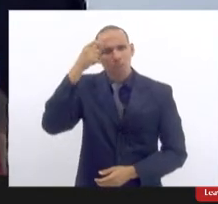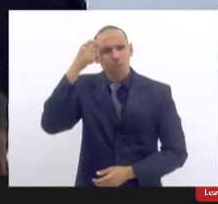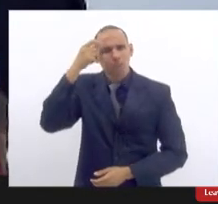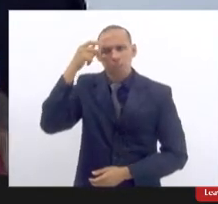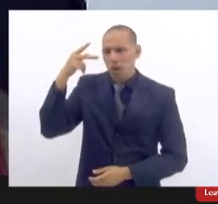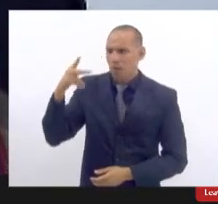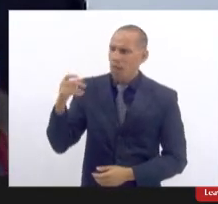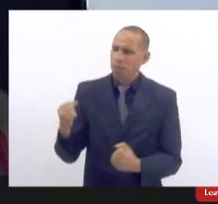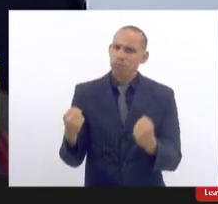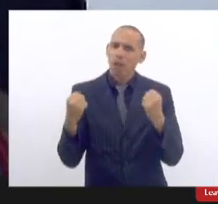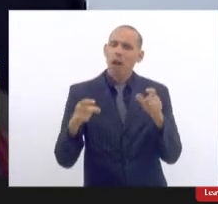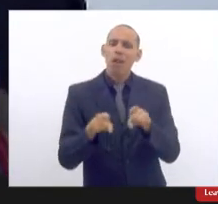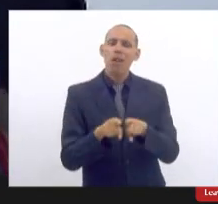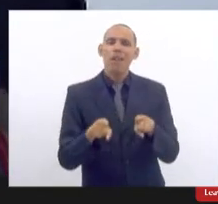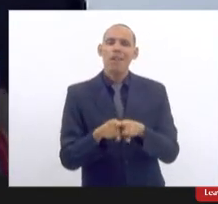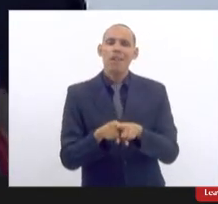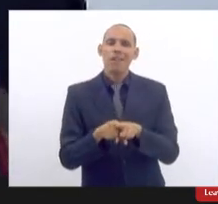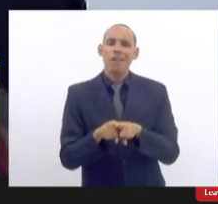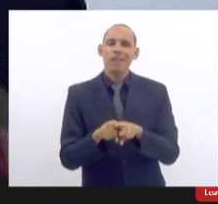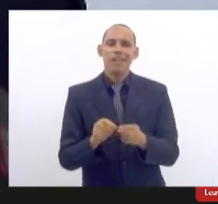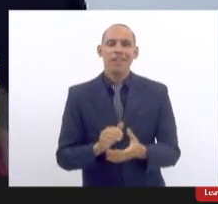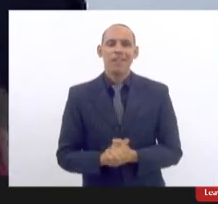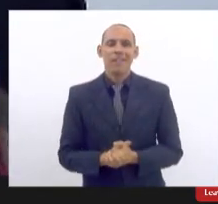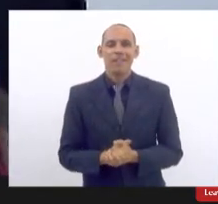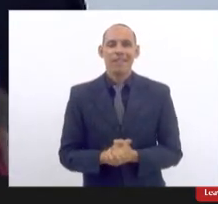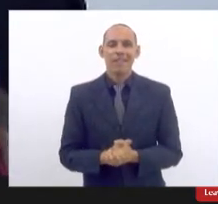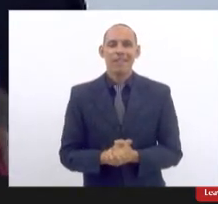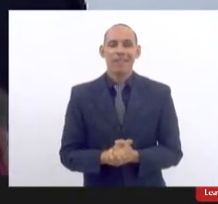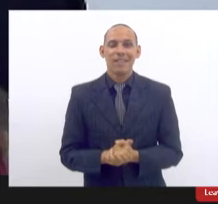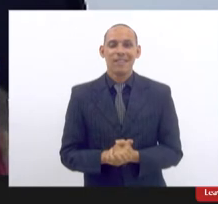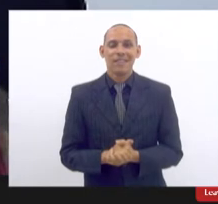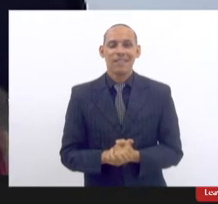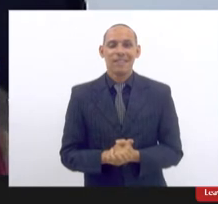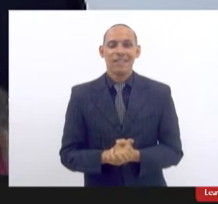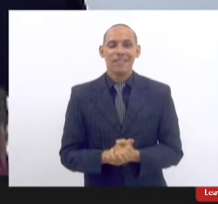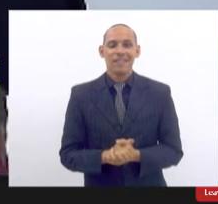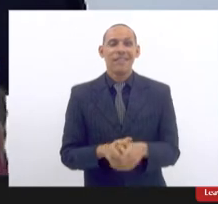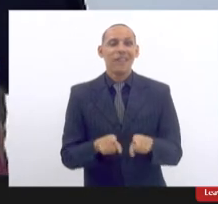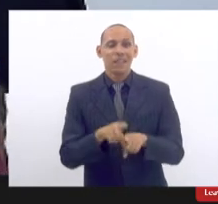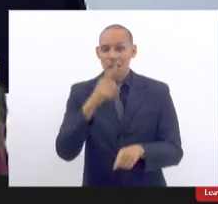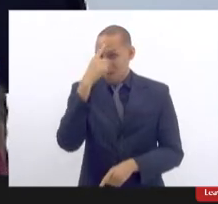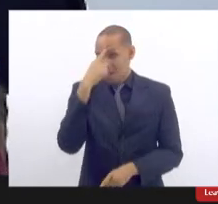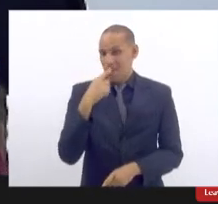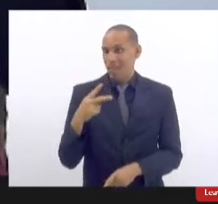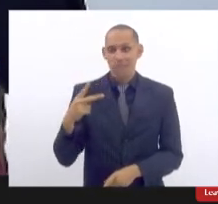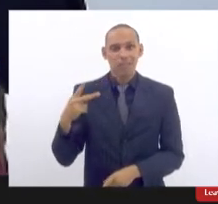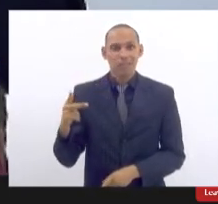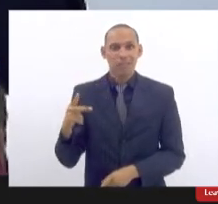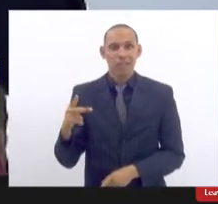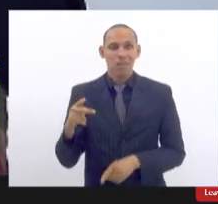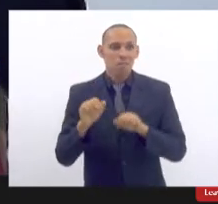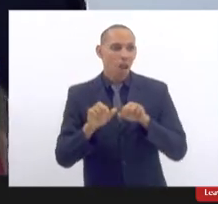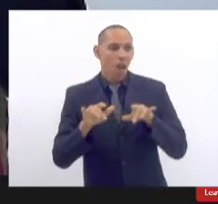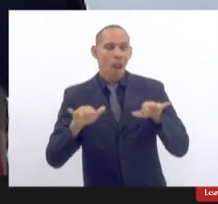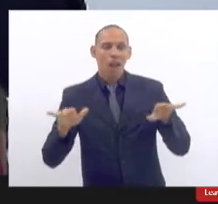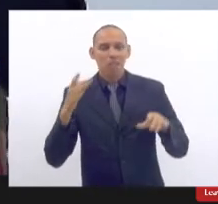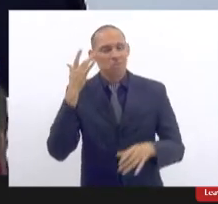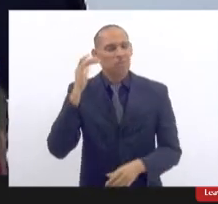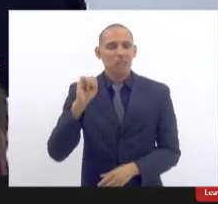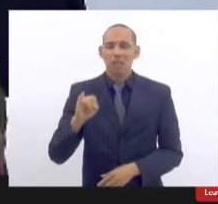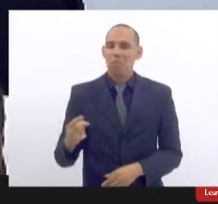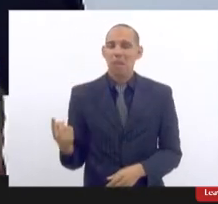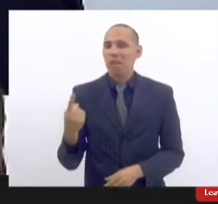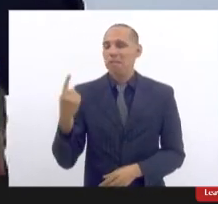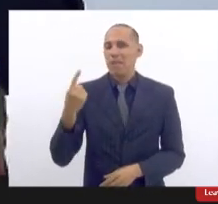força, Larissa, e com o alcance desse teu perfil. Não sei se foi o pioneiro também, a